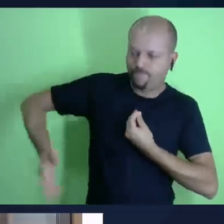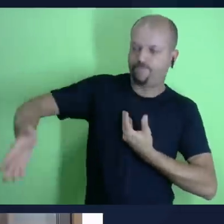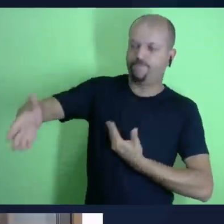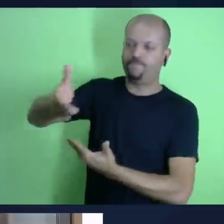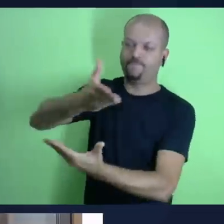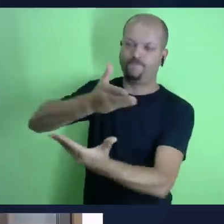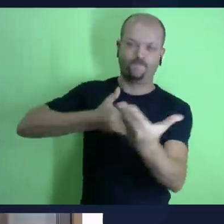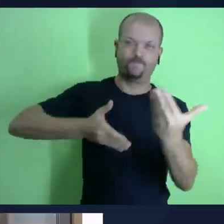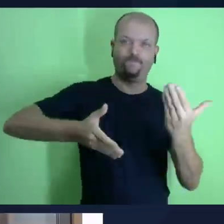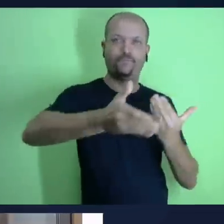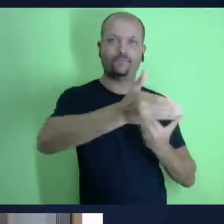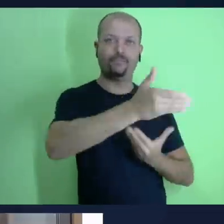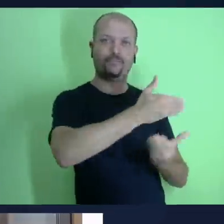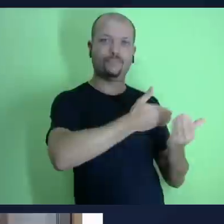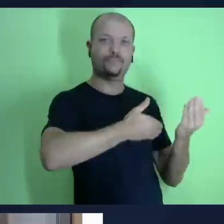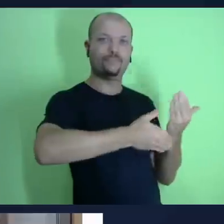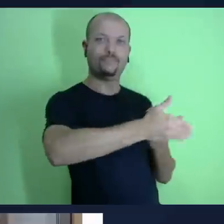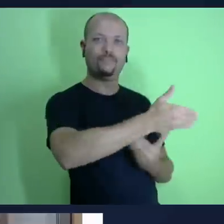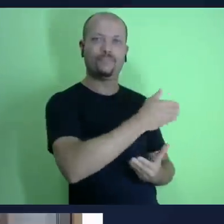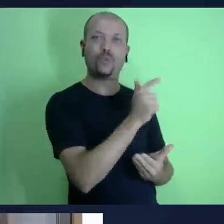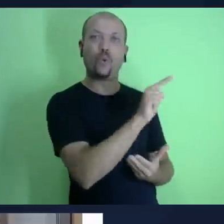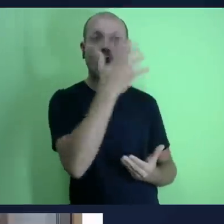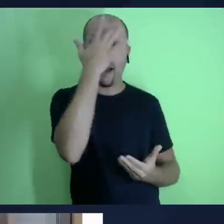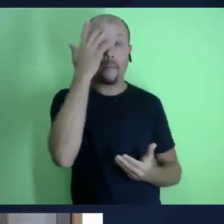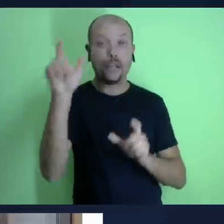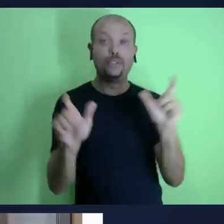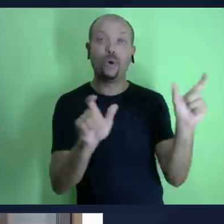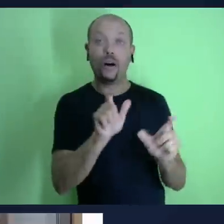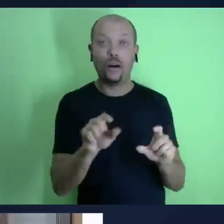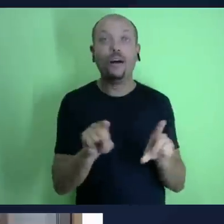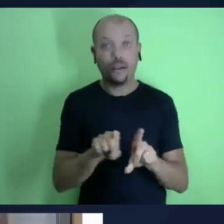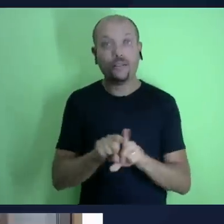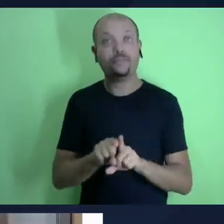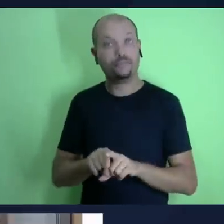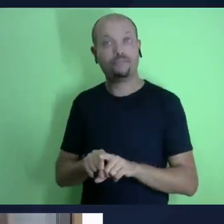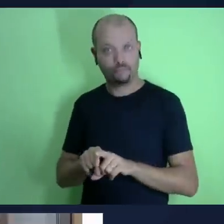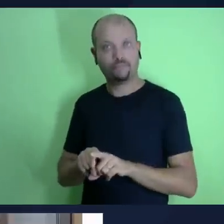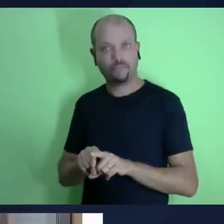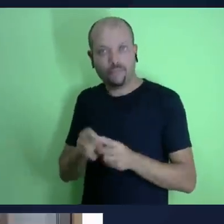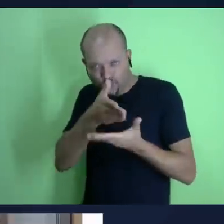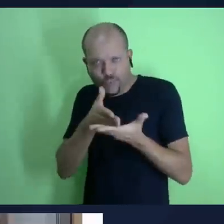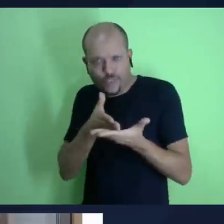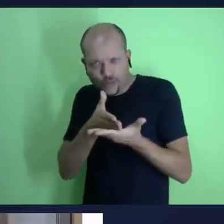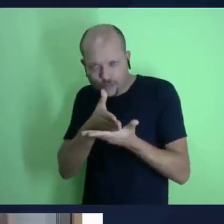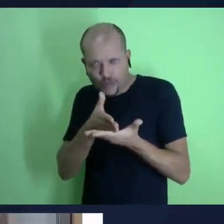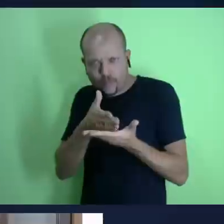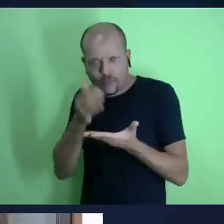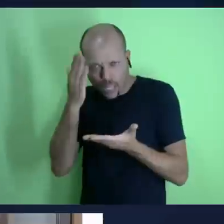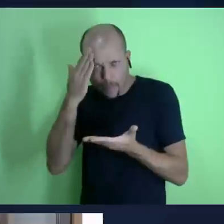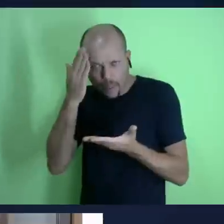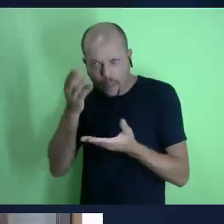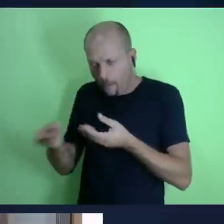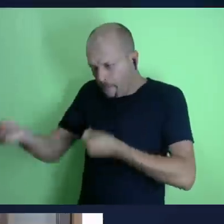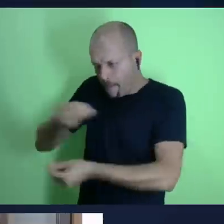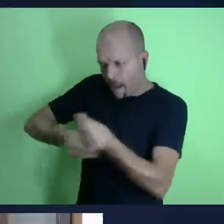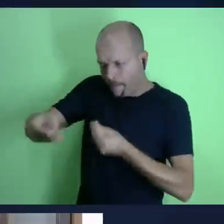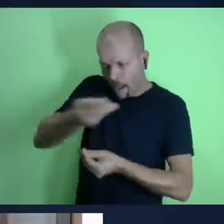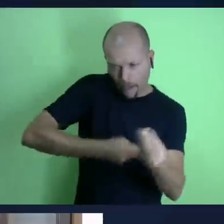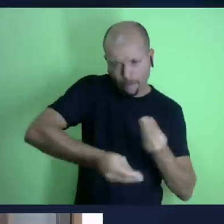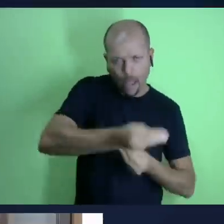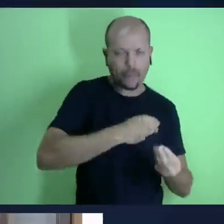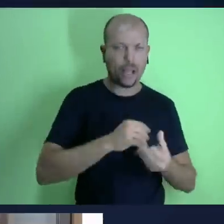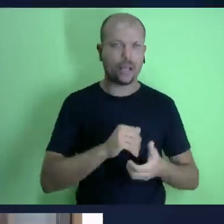imagem semelhança domine ele sobre a terra essa ideia de domínio é justamente de ser o